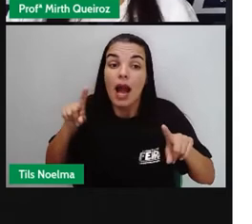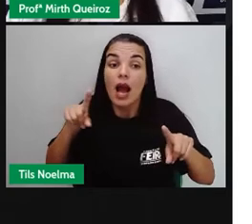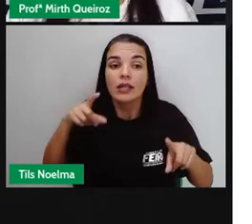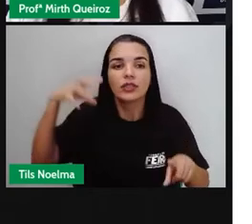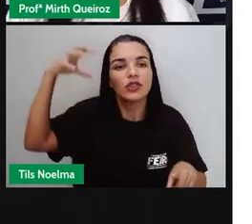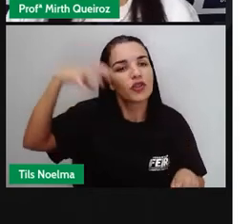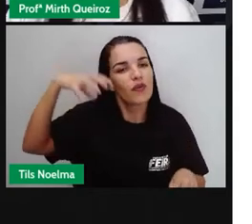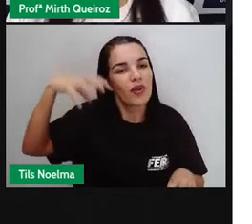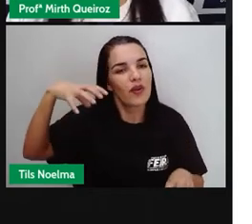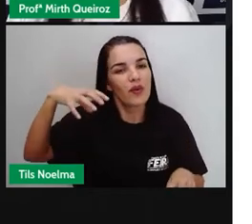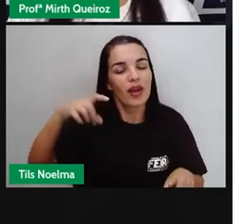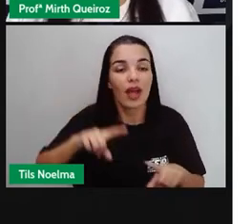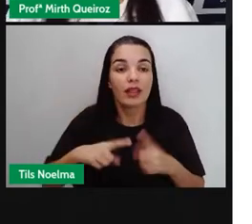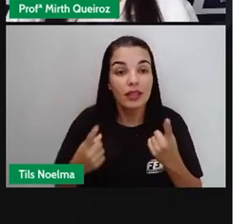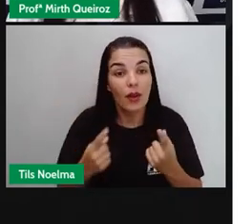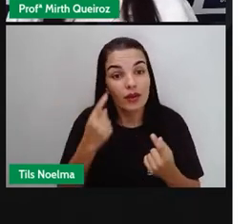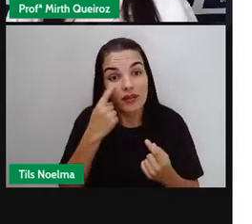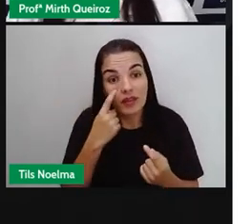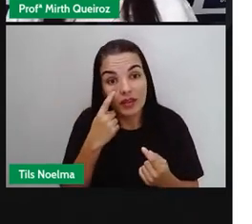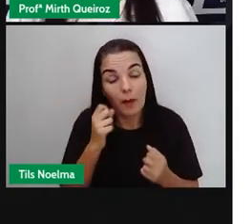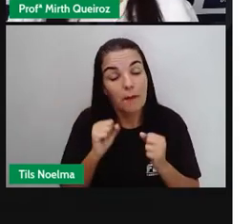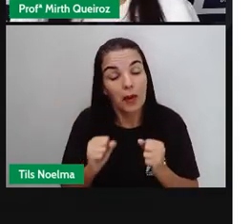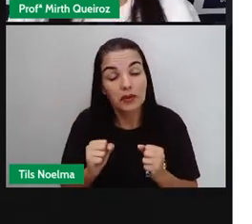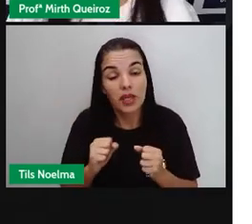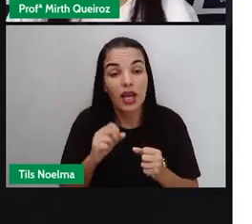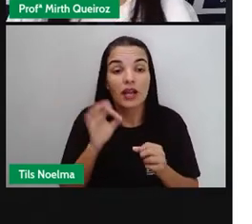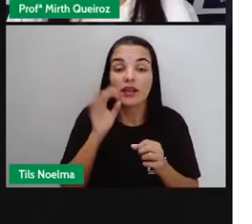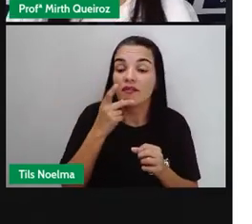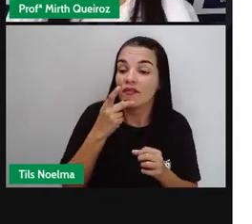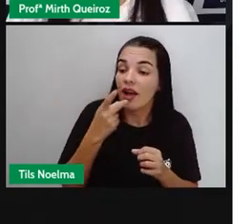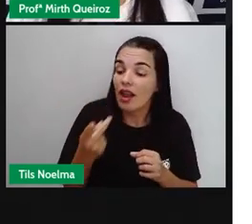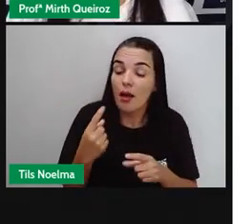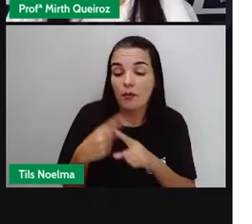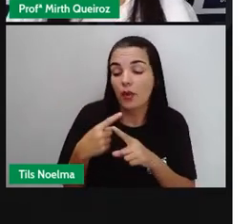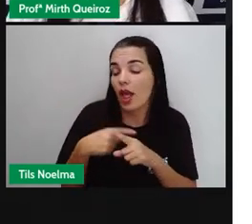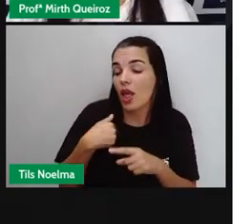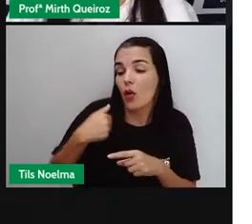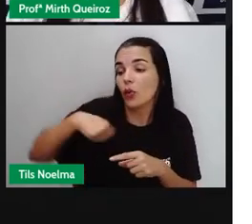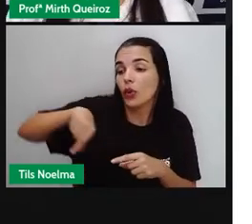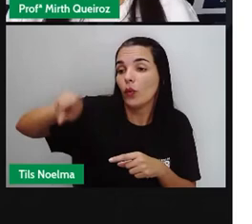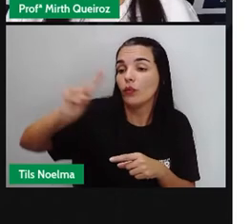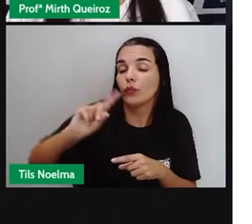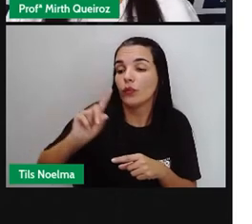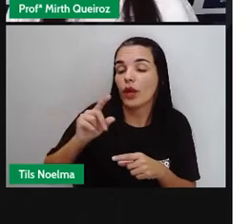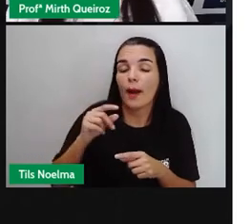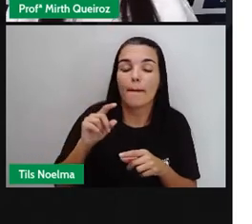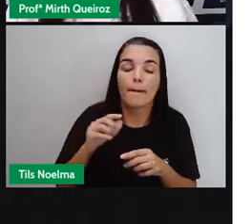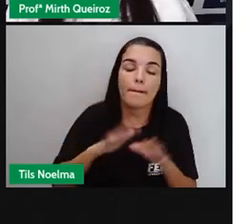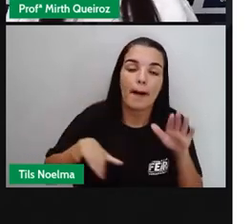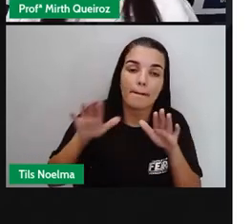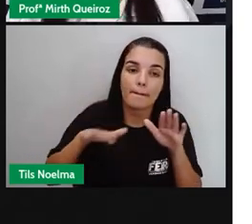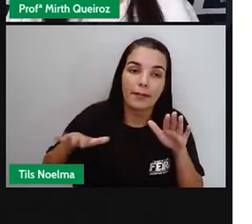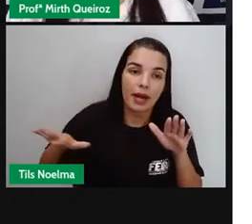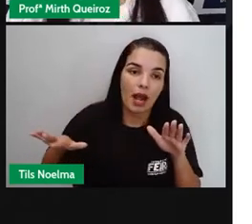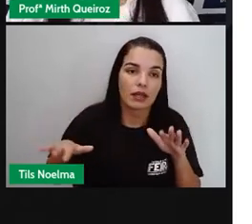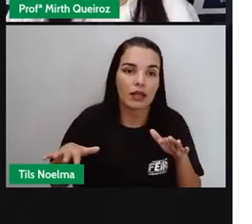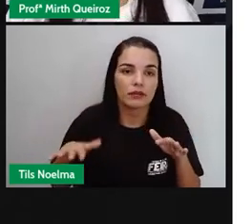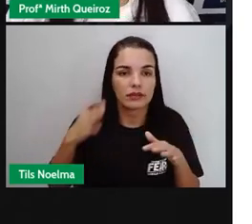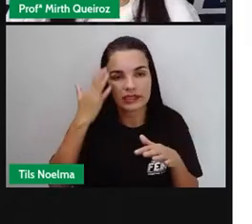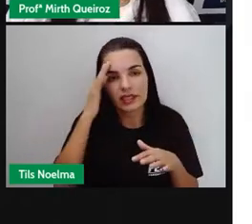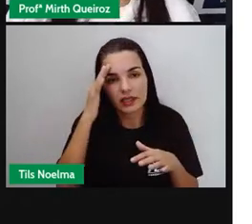conectivo. Que serve aí para eu justificar o porquê que eu não fui à praia. Porém, choveu.